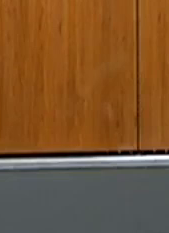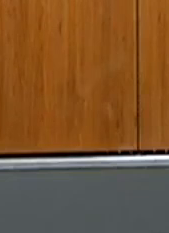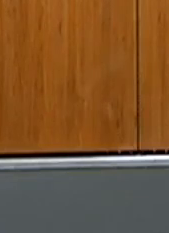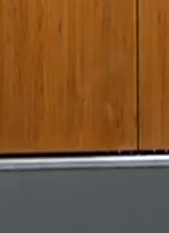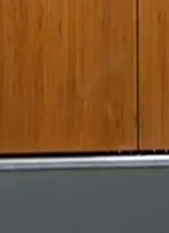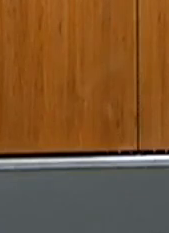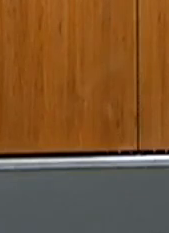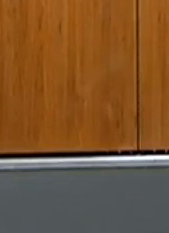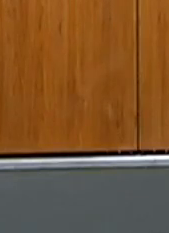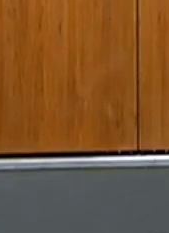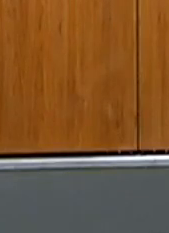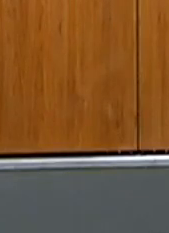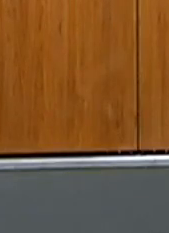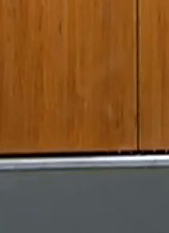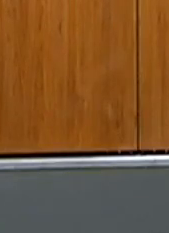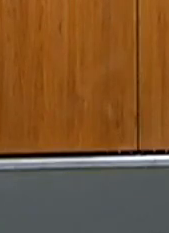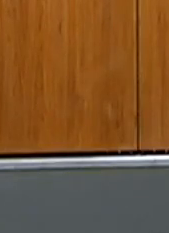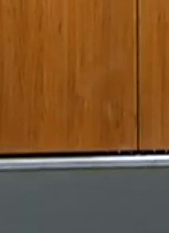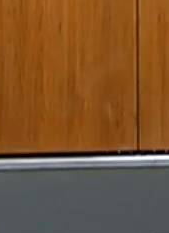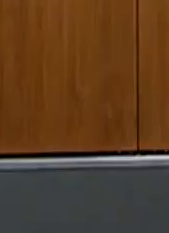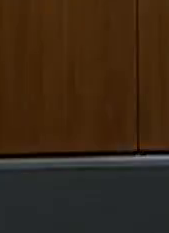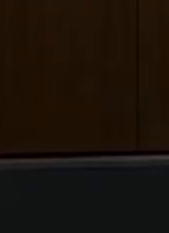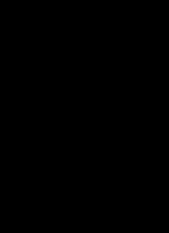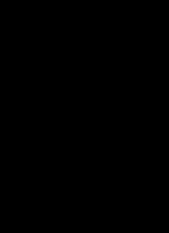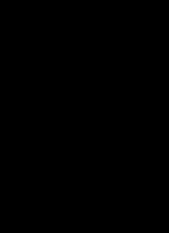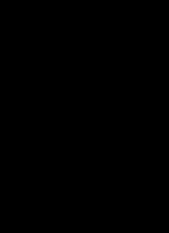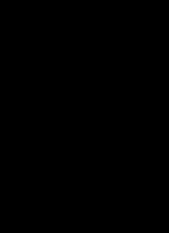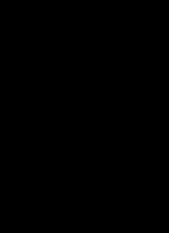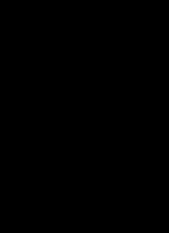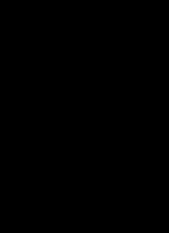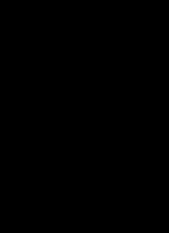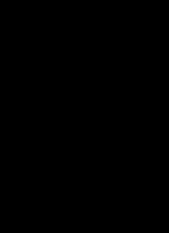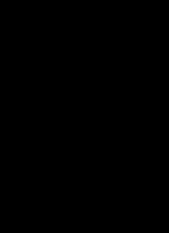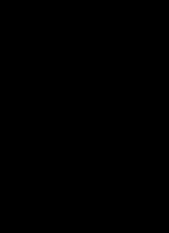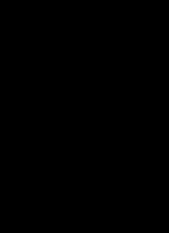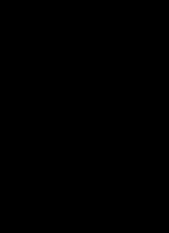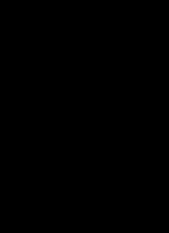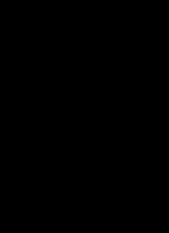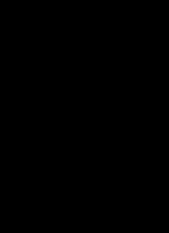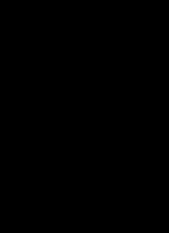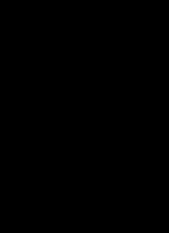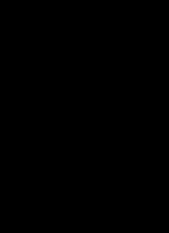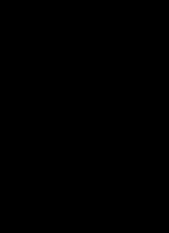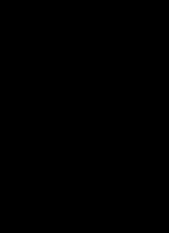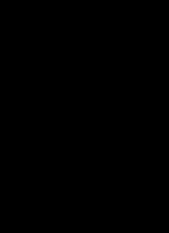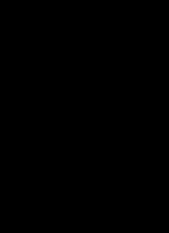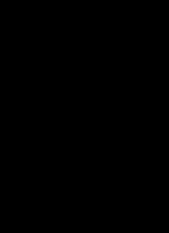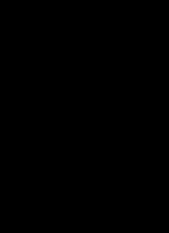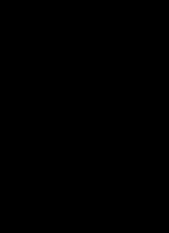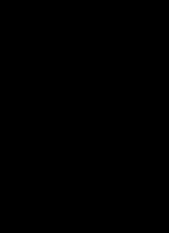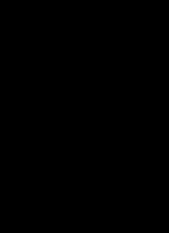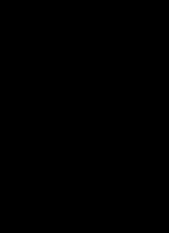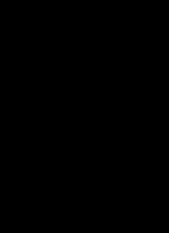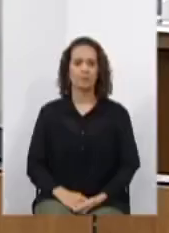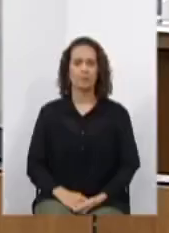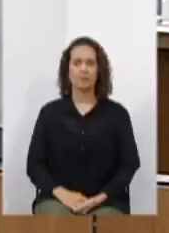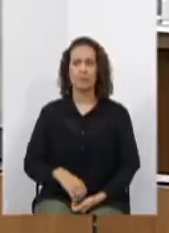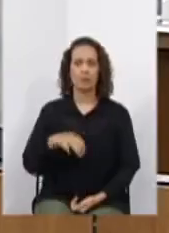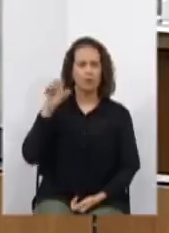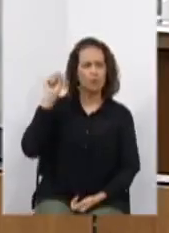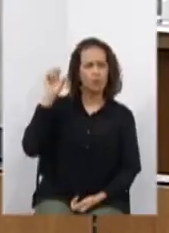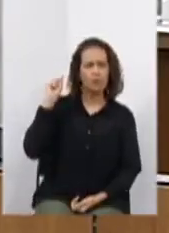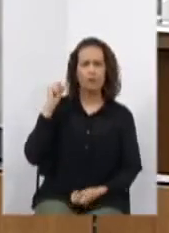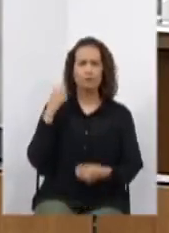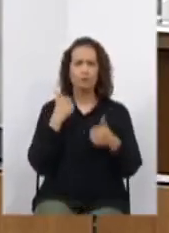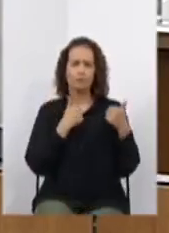dois... Vamos suspender e nós já retornamos. Vai ter criado um... Esse, tá. Um só. Então vamos suspender um pouquinho a sessão. Ok?